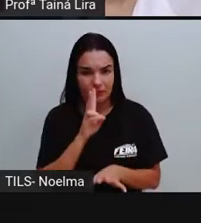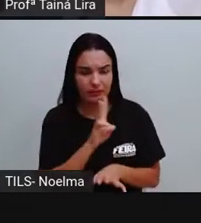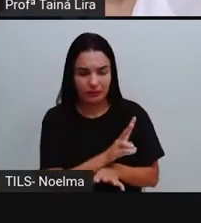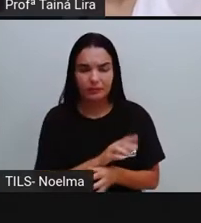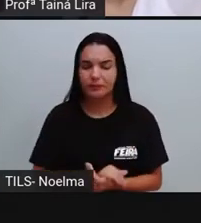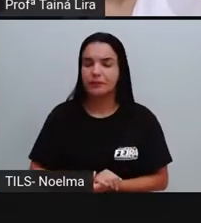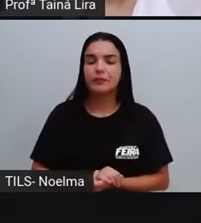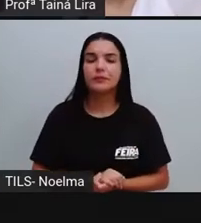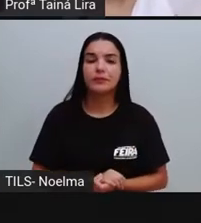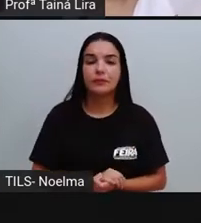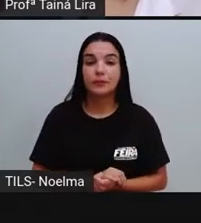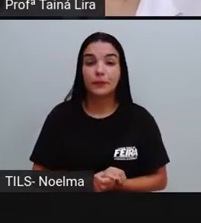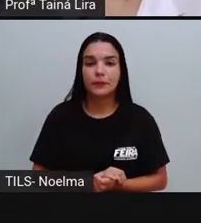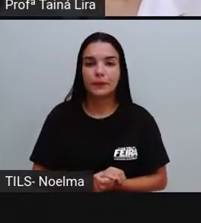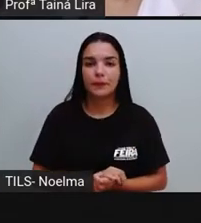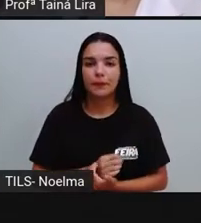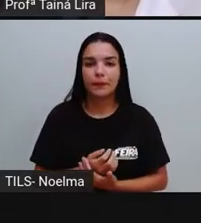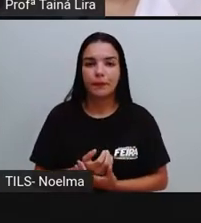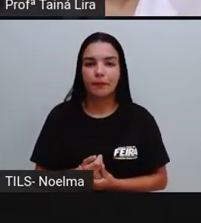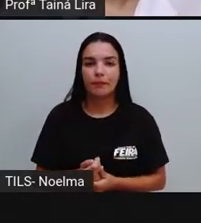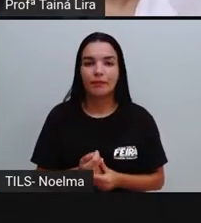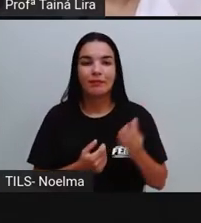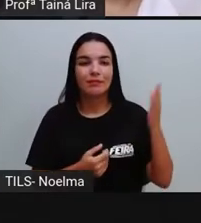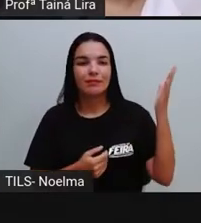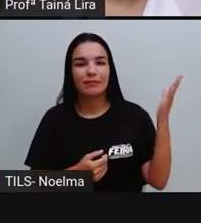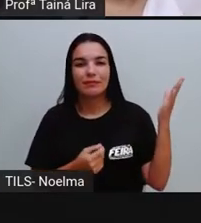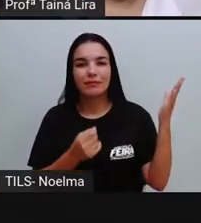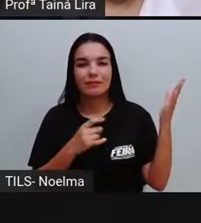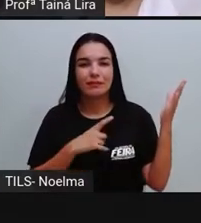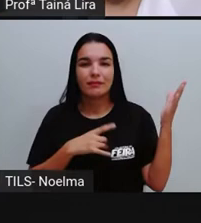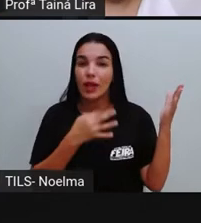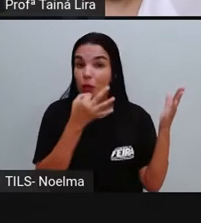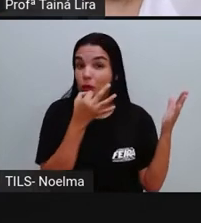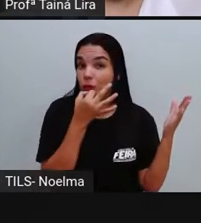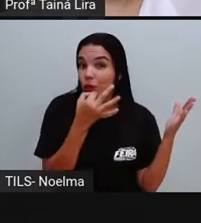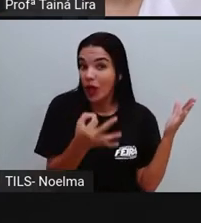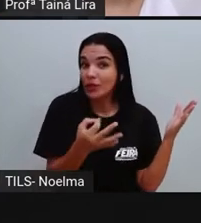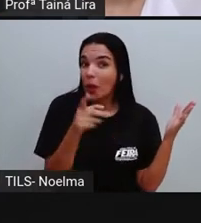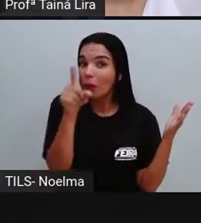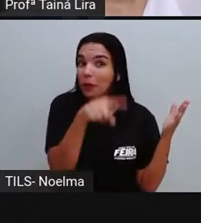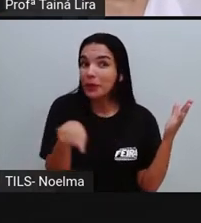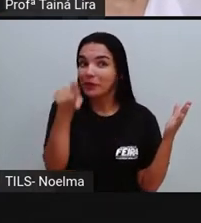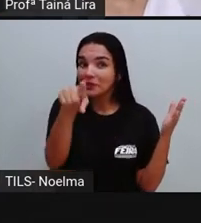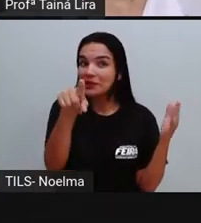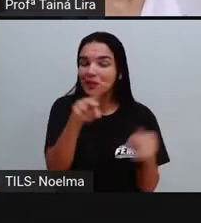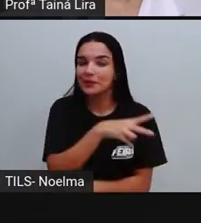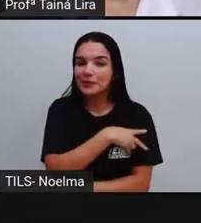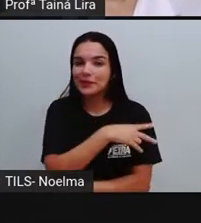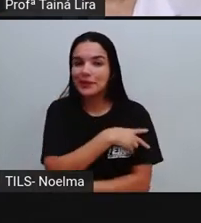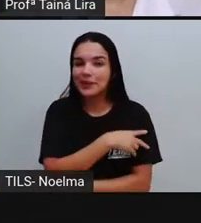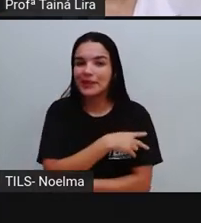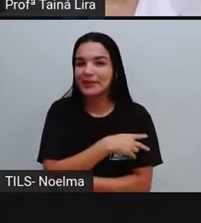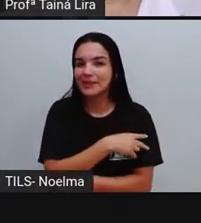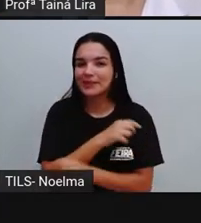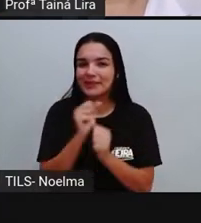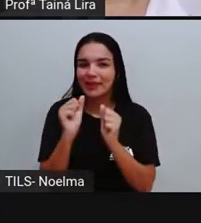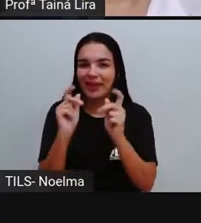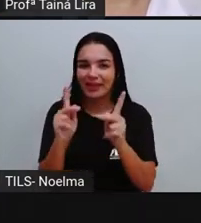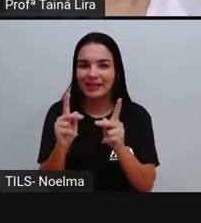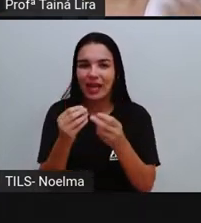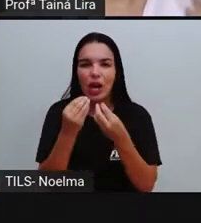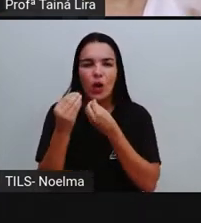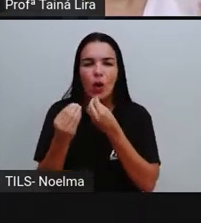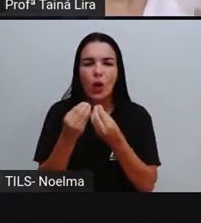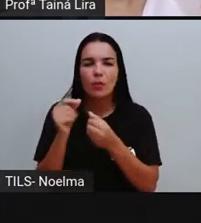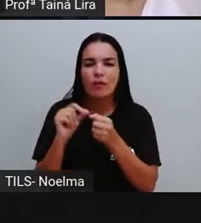né? E a Pró trouxe aqui uma sugestão. Essa imagem é uma sugestão de como fazer